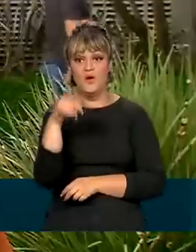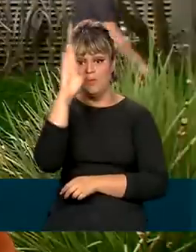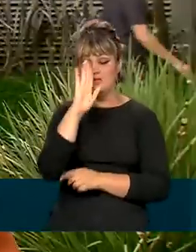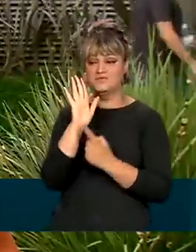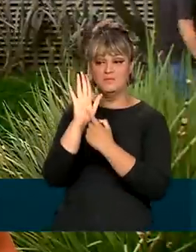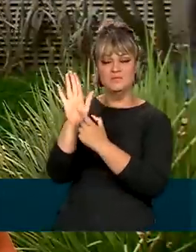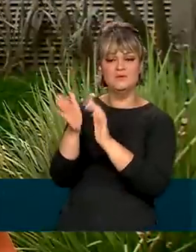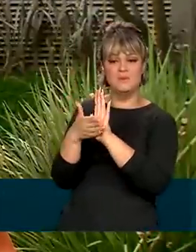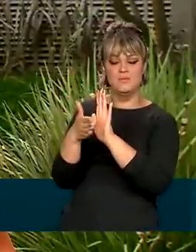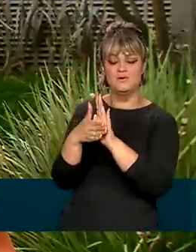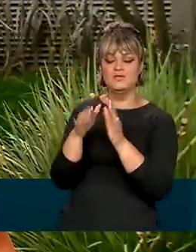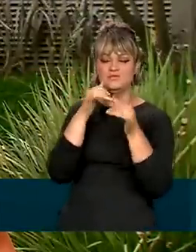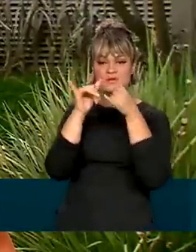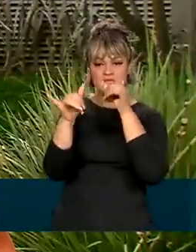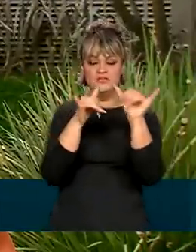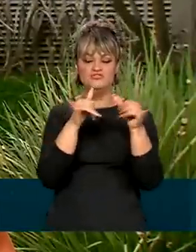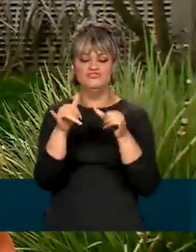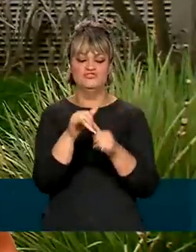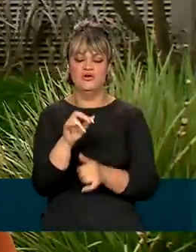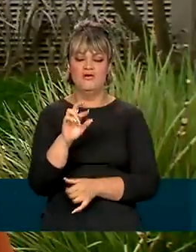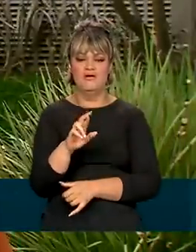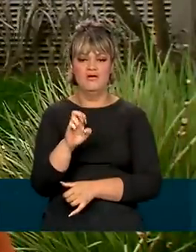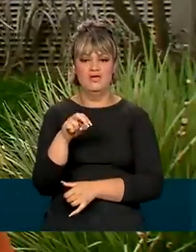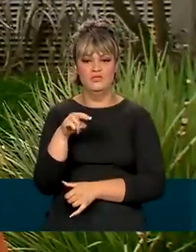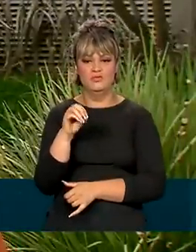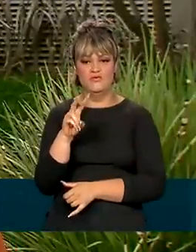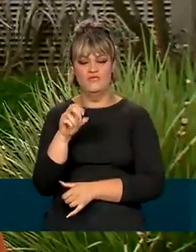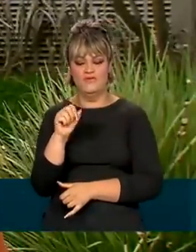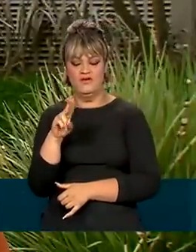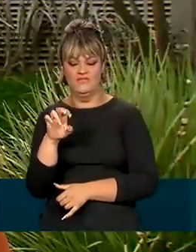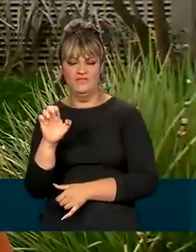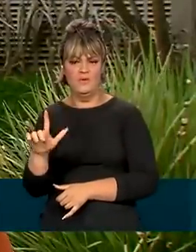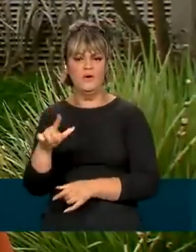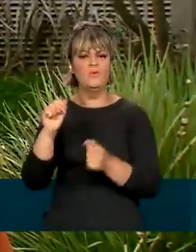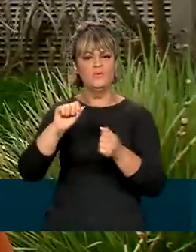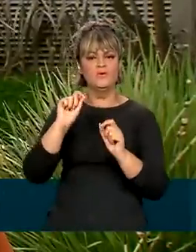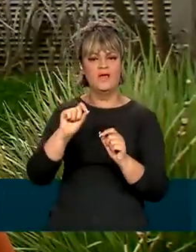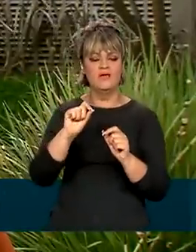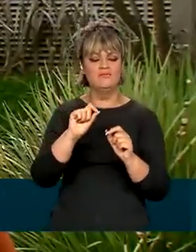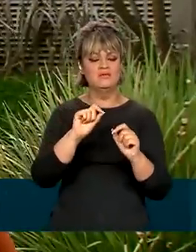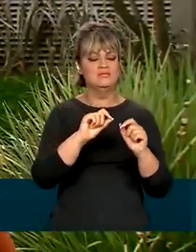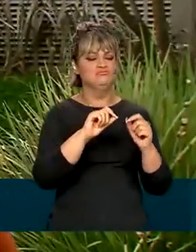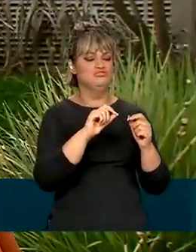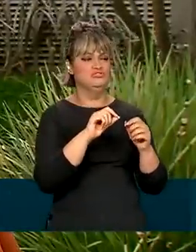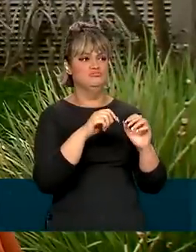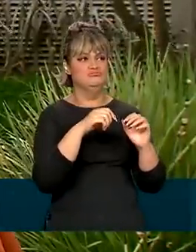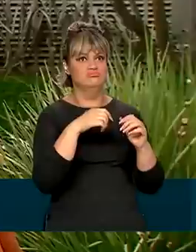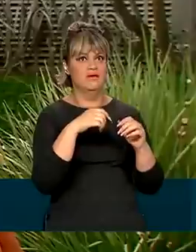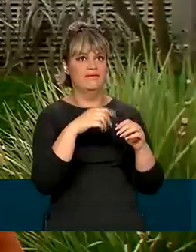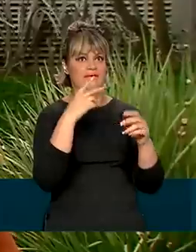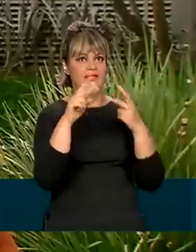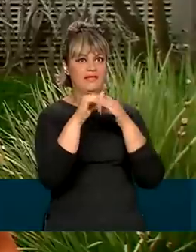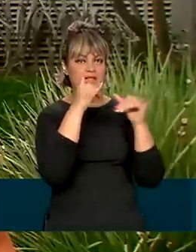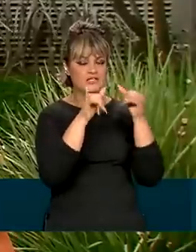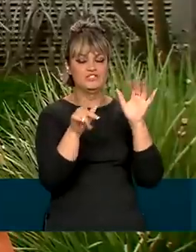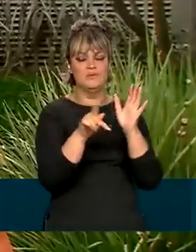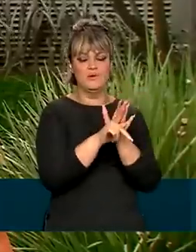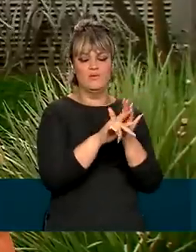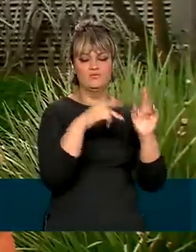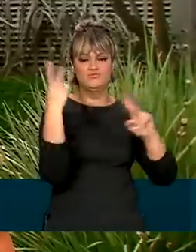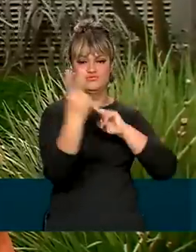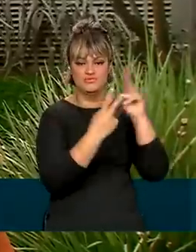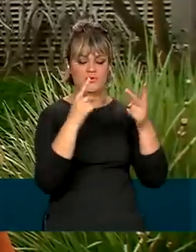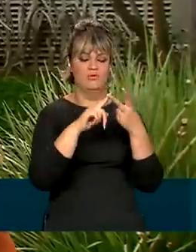renovável. 84% da energia do país é de fonte renovável, seja pelas hidrelétricas, energia eólica ou energia